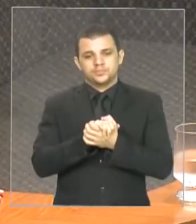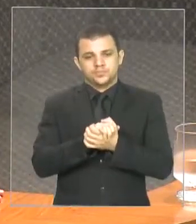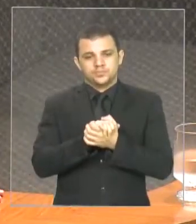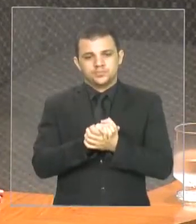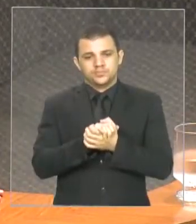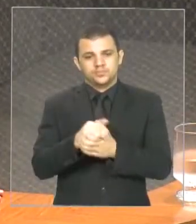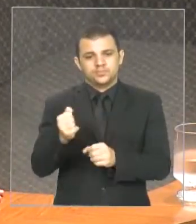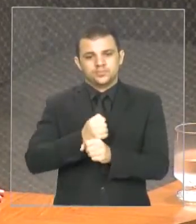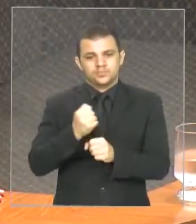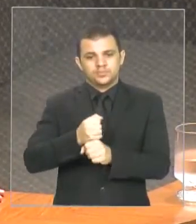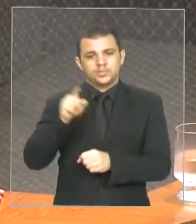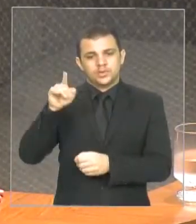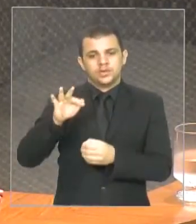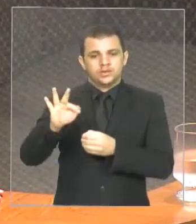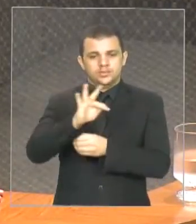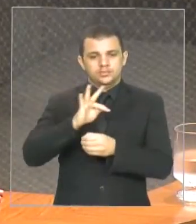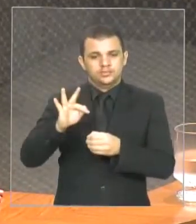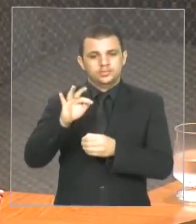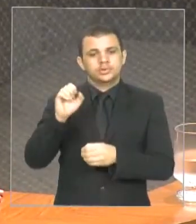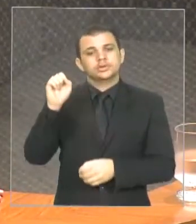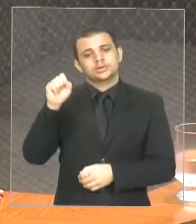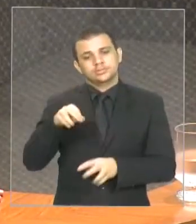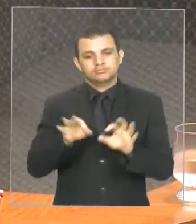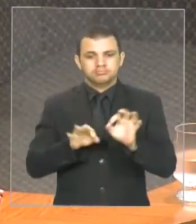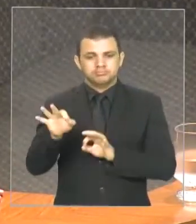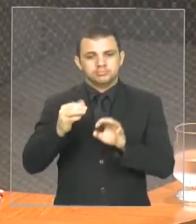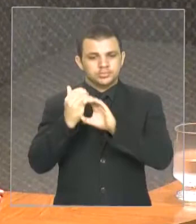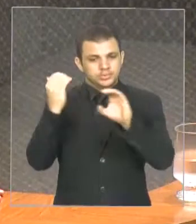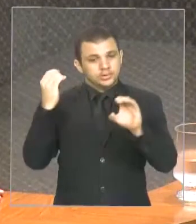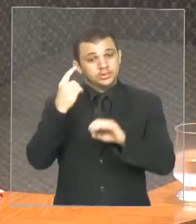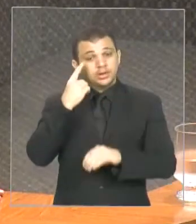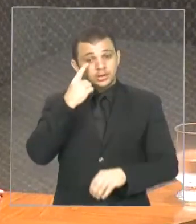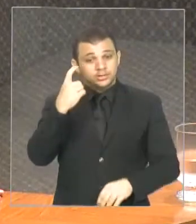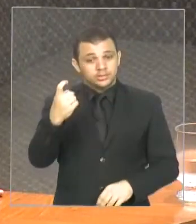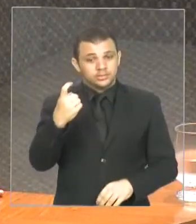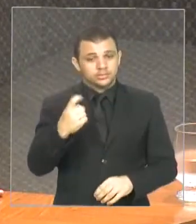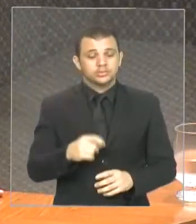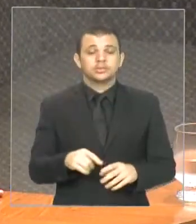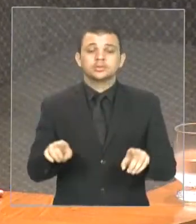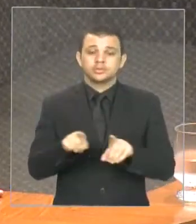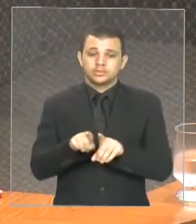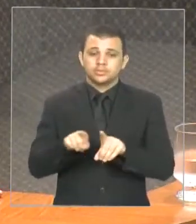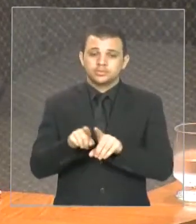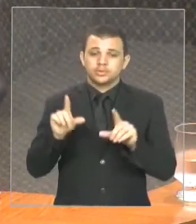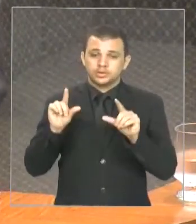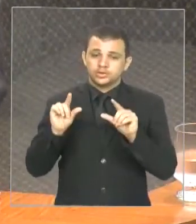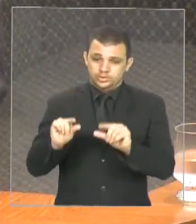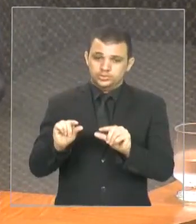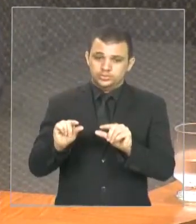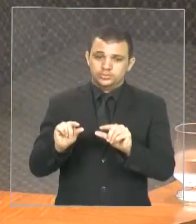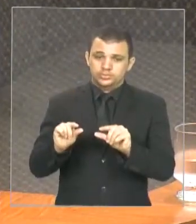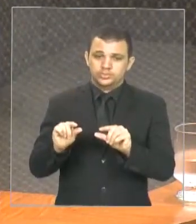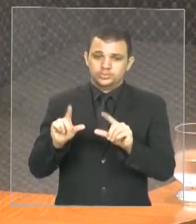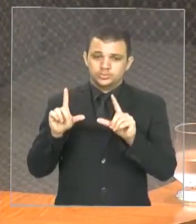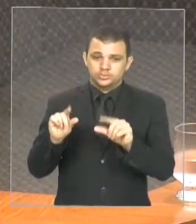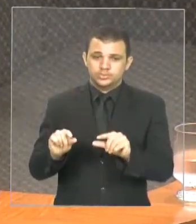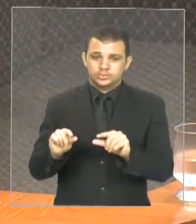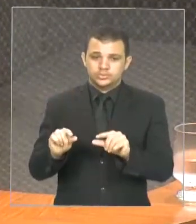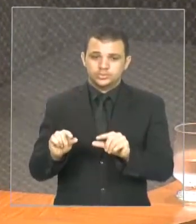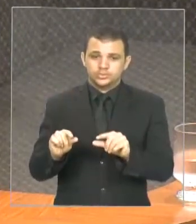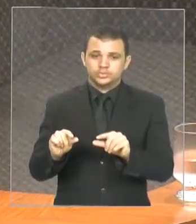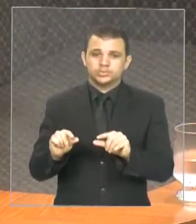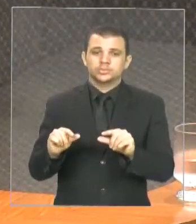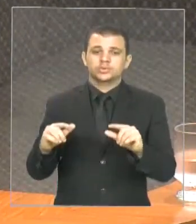da Forquilha, é uma solução de engenharia interessante, realmente diminuiu substancialmente